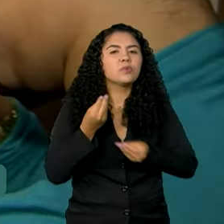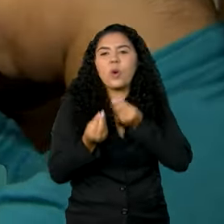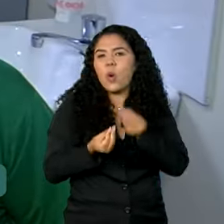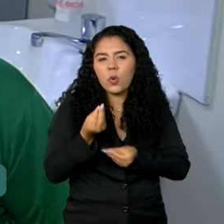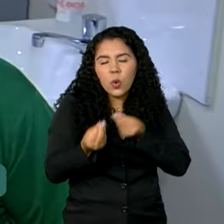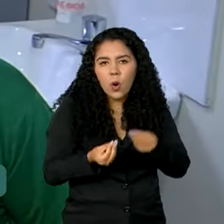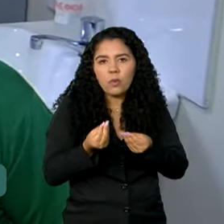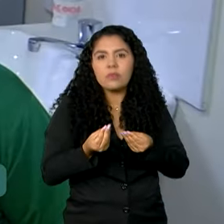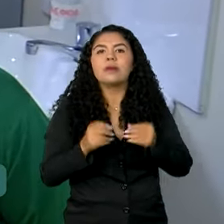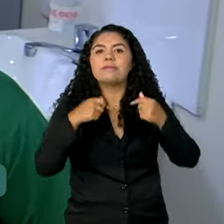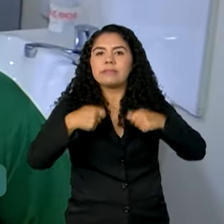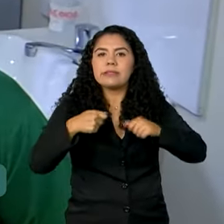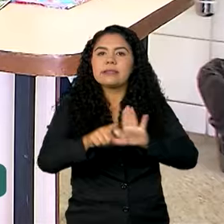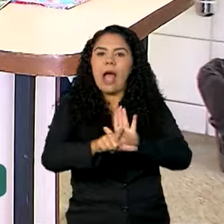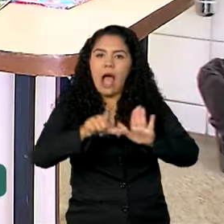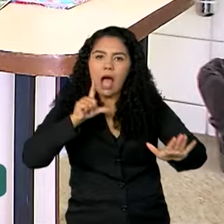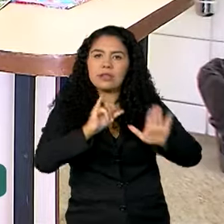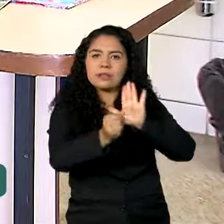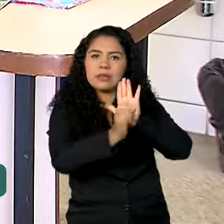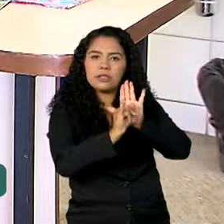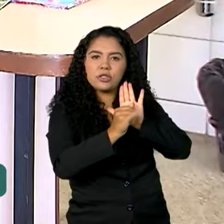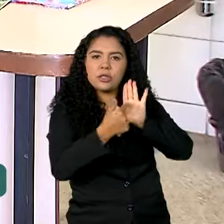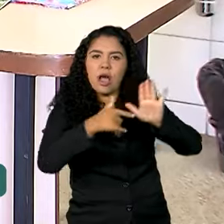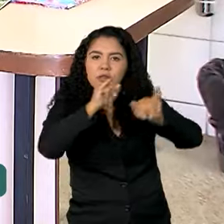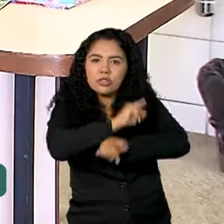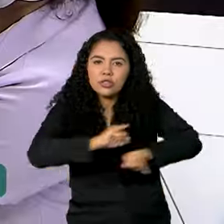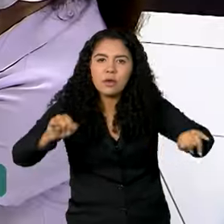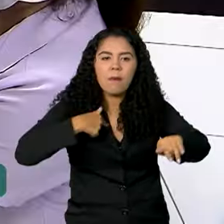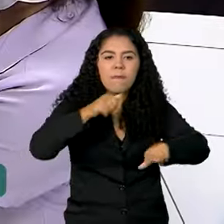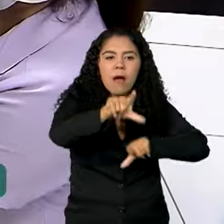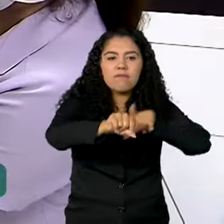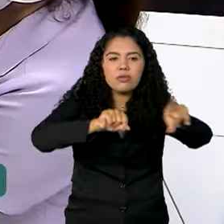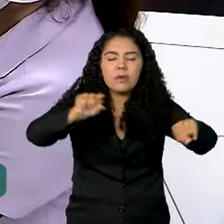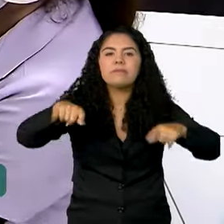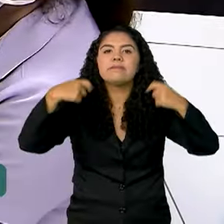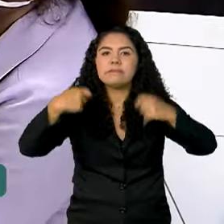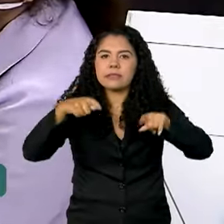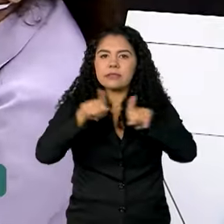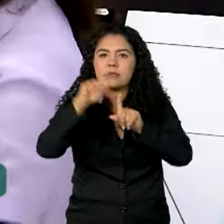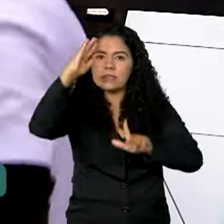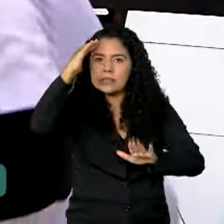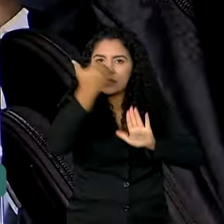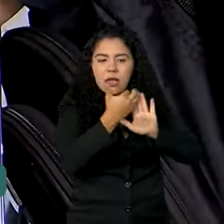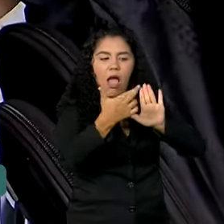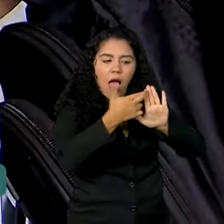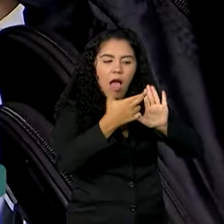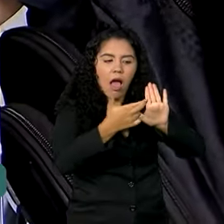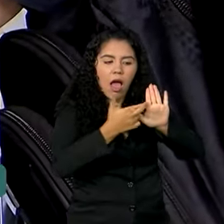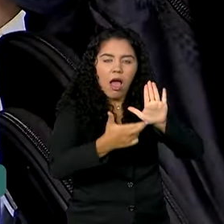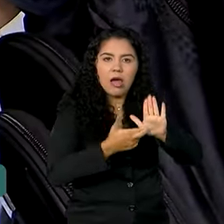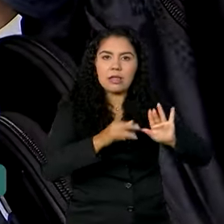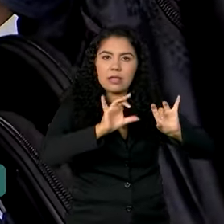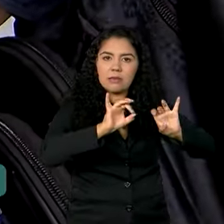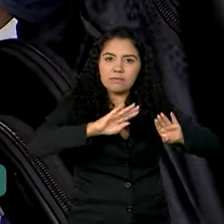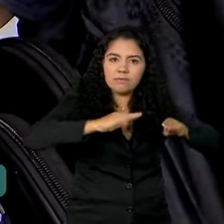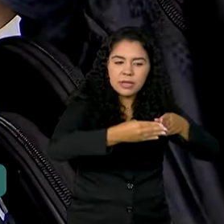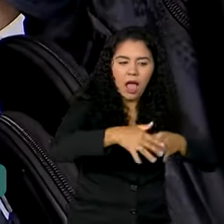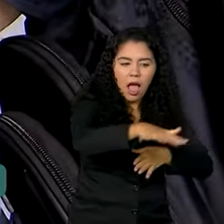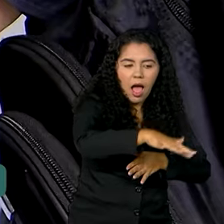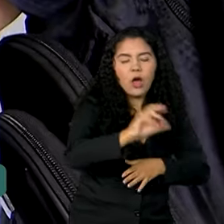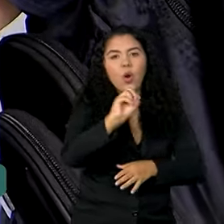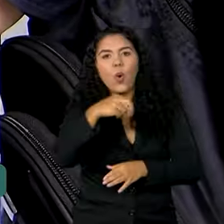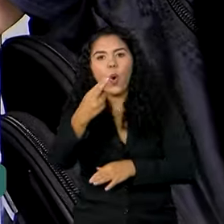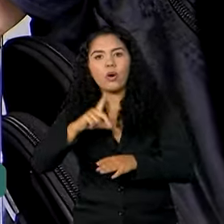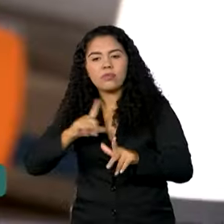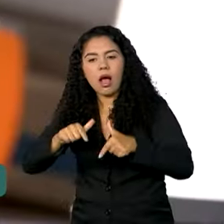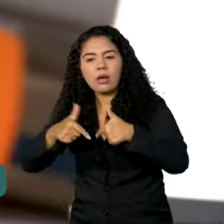digitais de seleção com publicação anual e segue critérios prioritários de especialidades ou de áreas de atuação, de